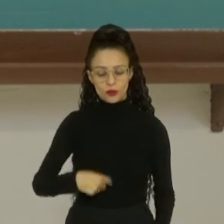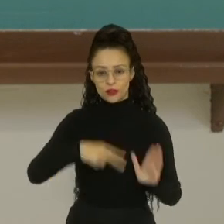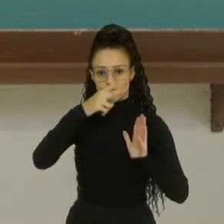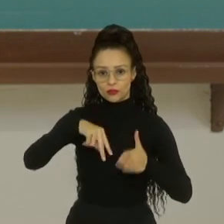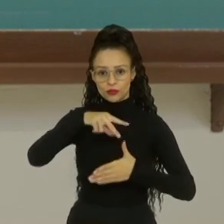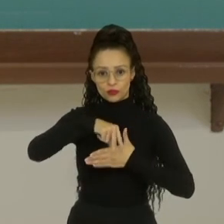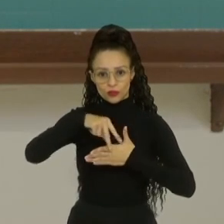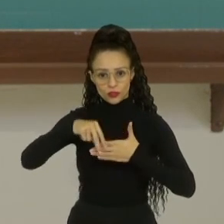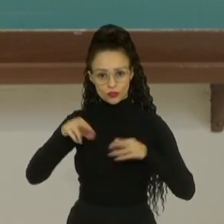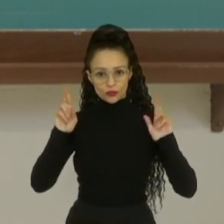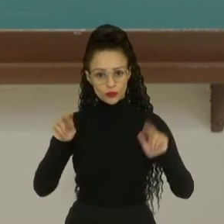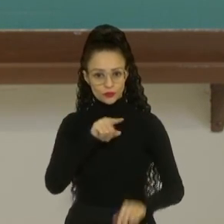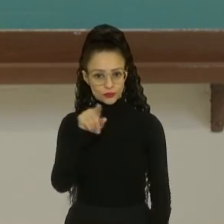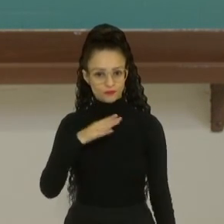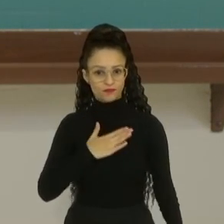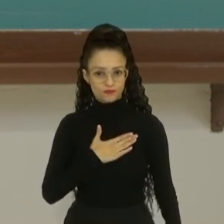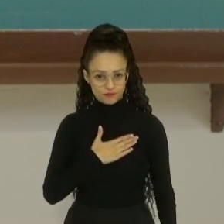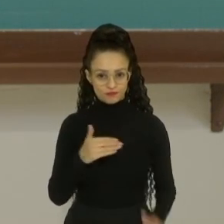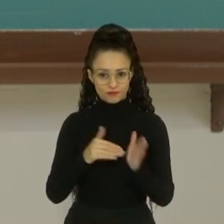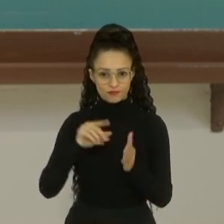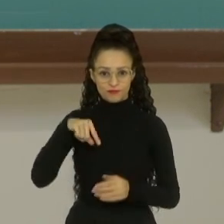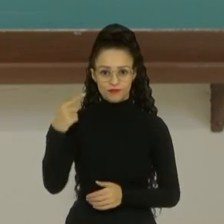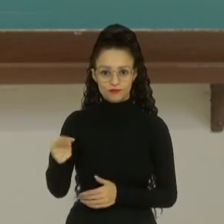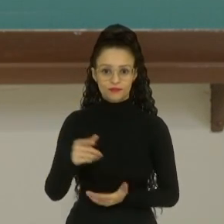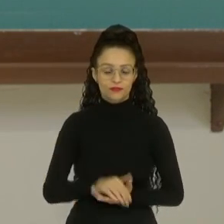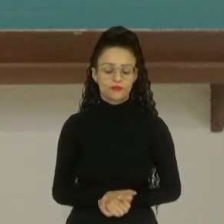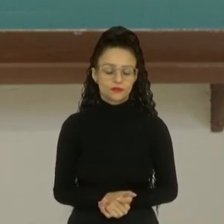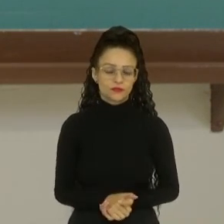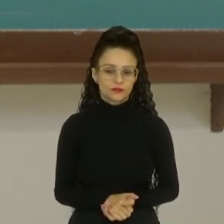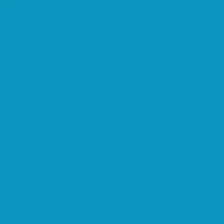de cordel. Espero que vocês tenham gostado. Até breve.